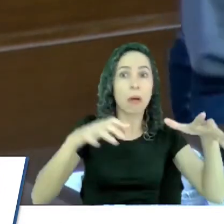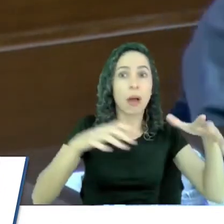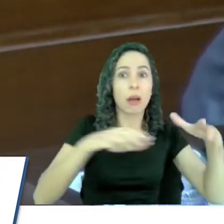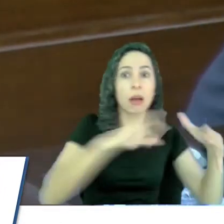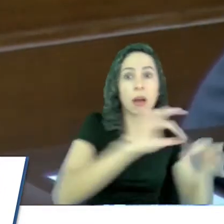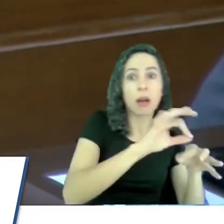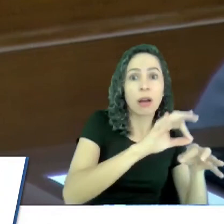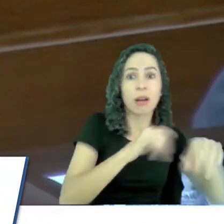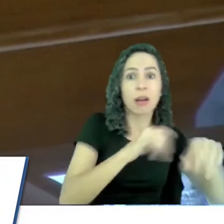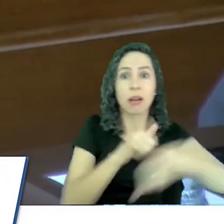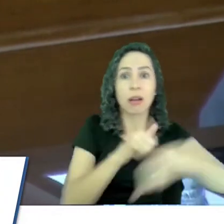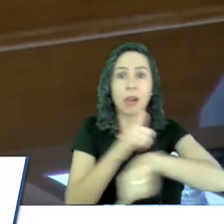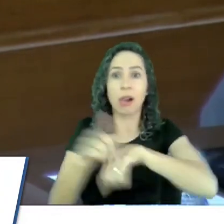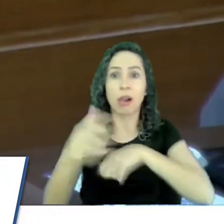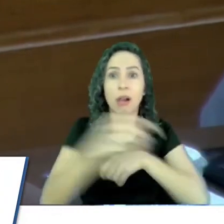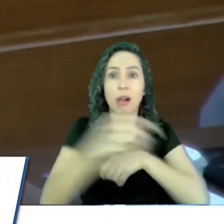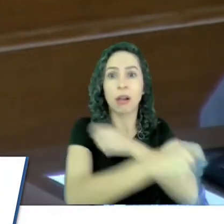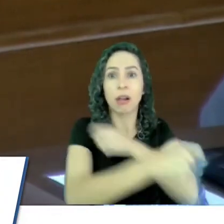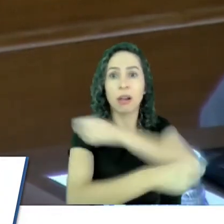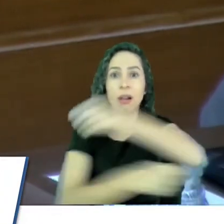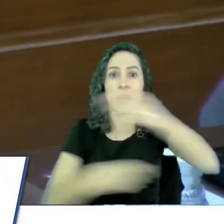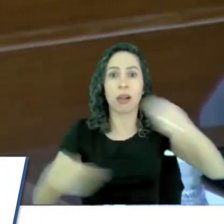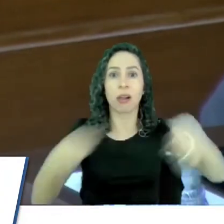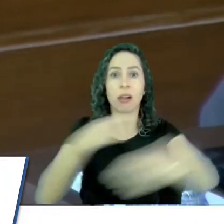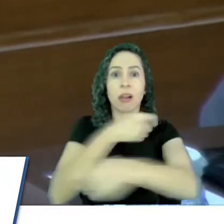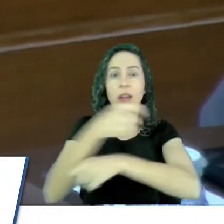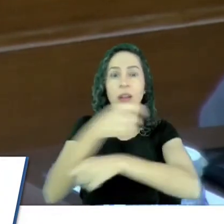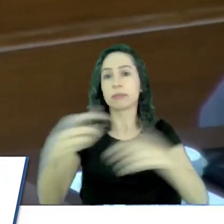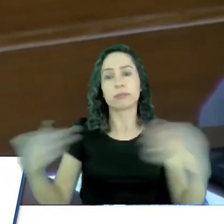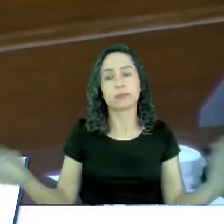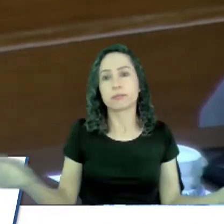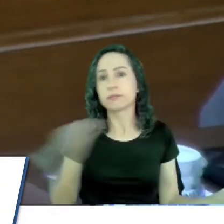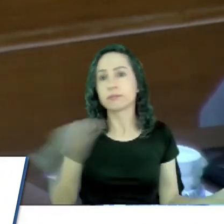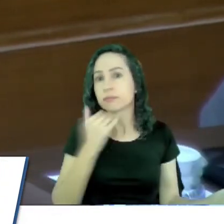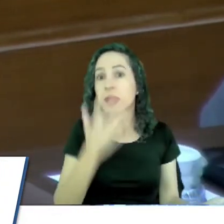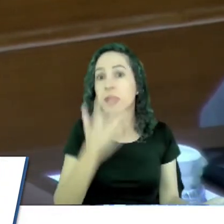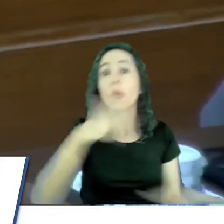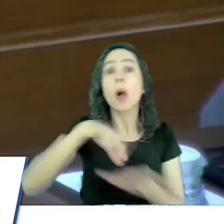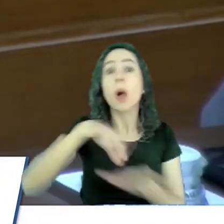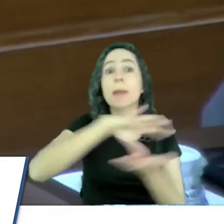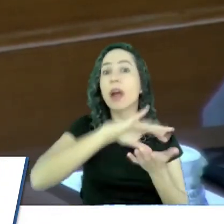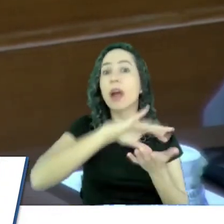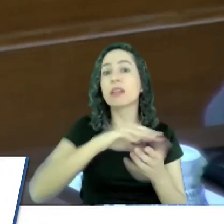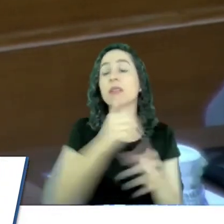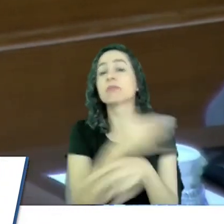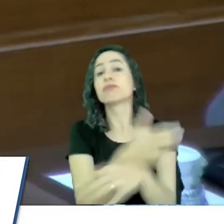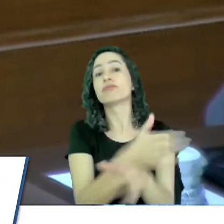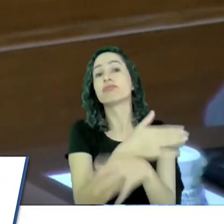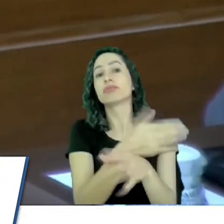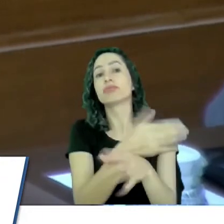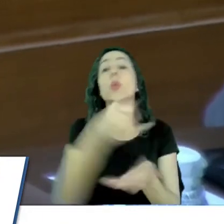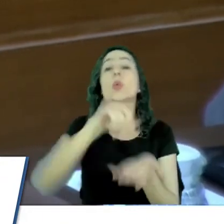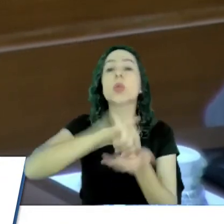dinheiro e conserta e vai. A mesma coisa a praça, a praça virou terra de ninguém, o centro da cidade virou.